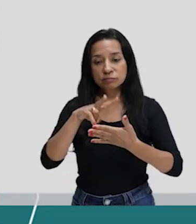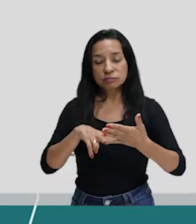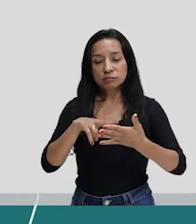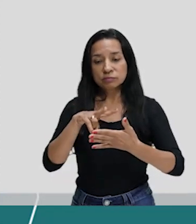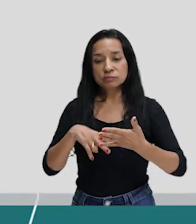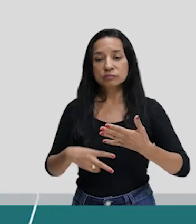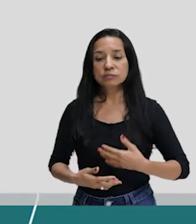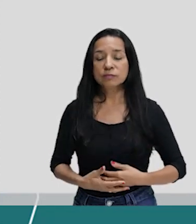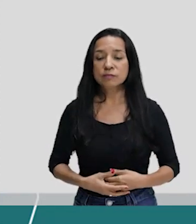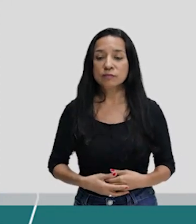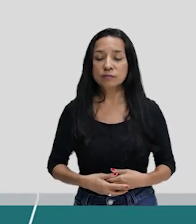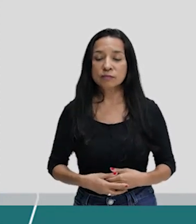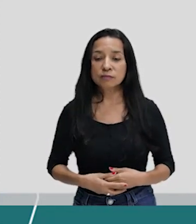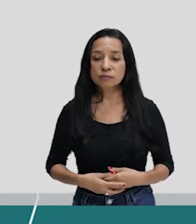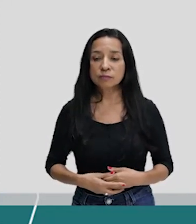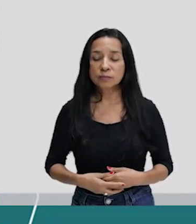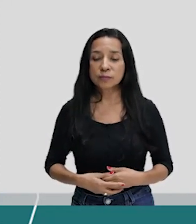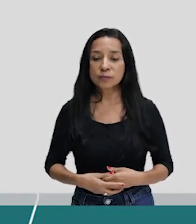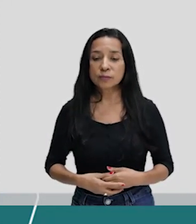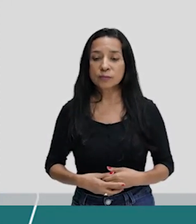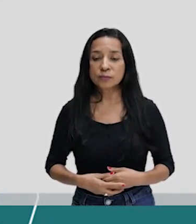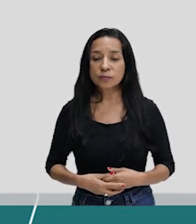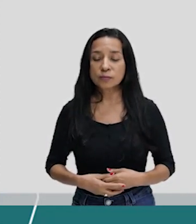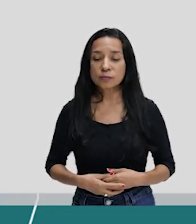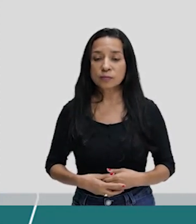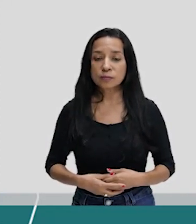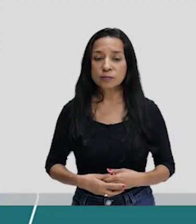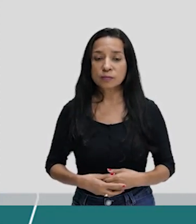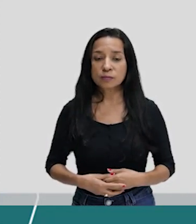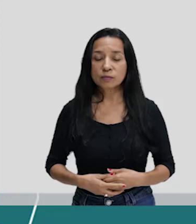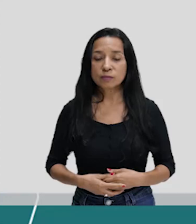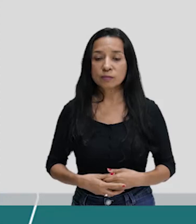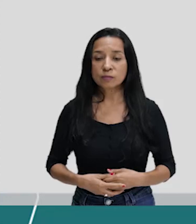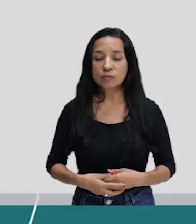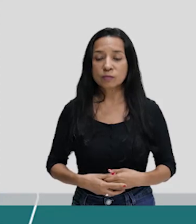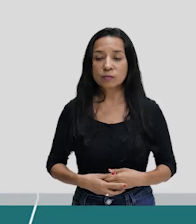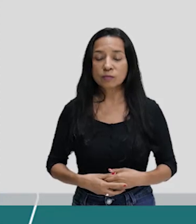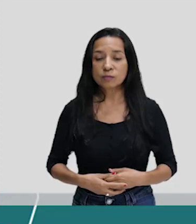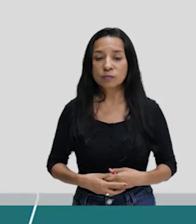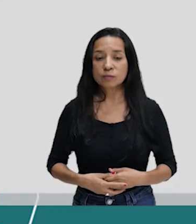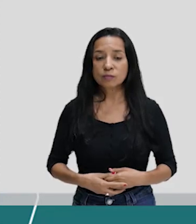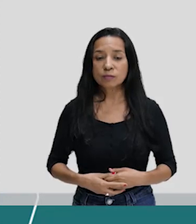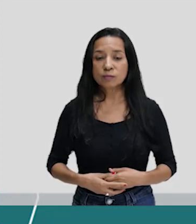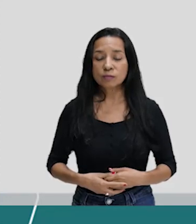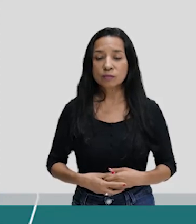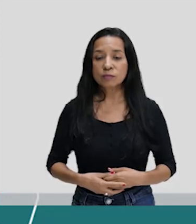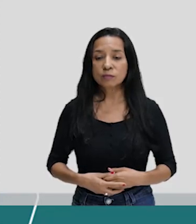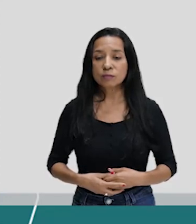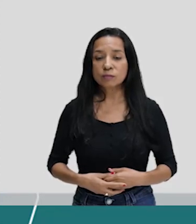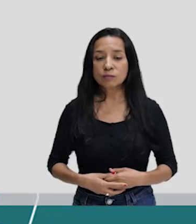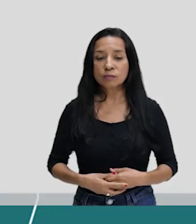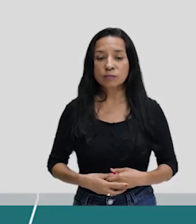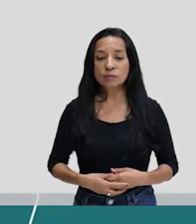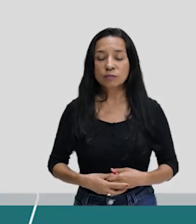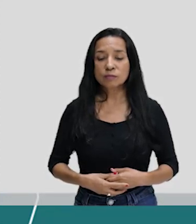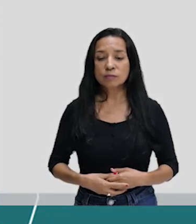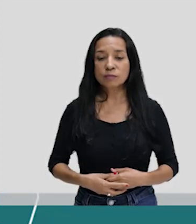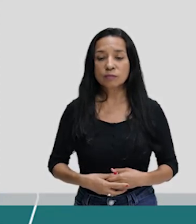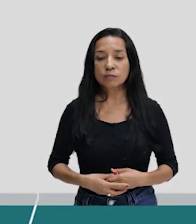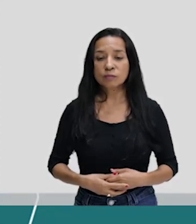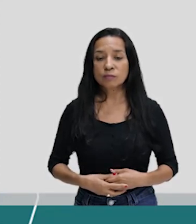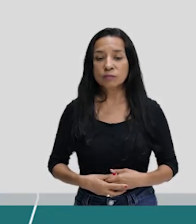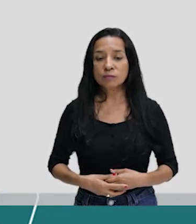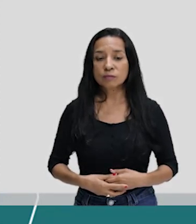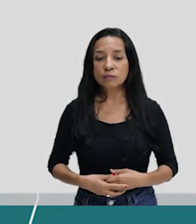um pouco. Pare e pense em controle com as drogas. Que um barco sem direção o mar leva para a rocha. E a viagem é muito